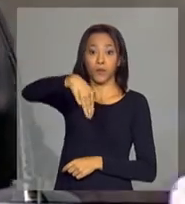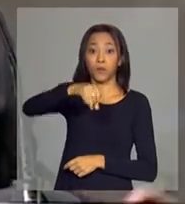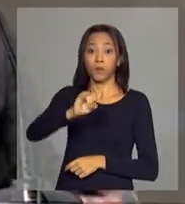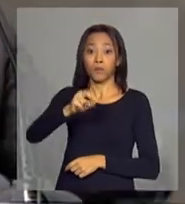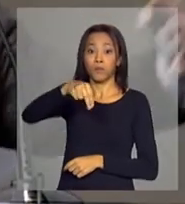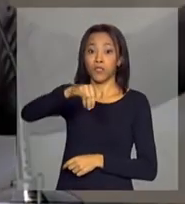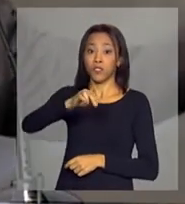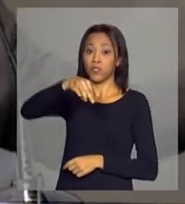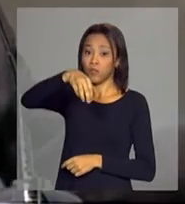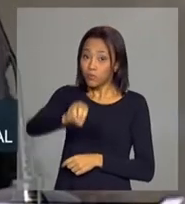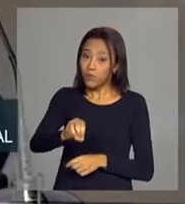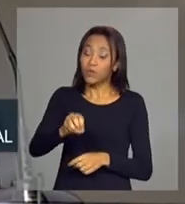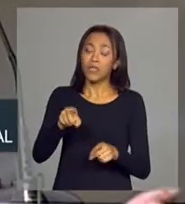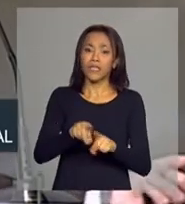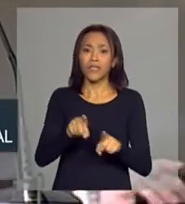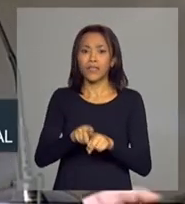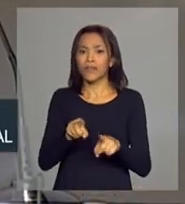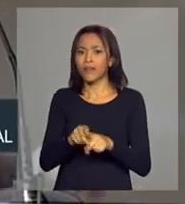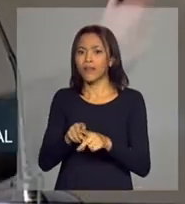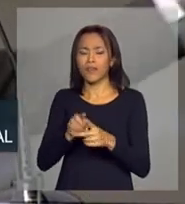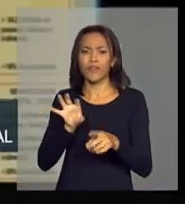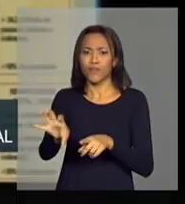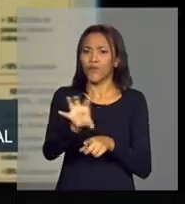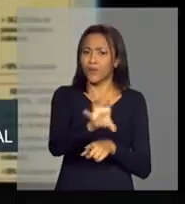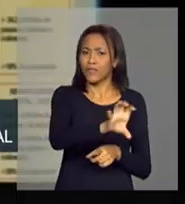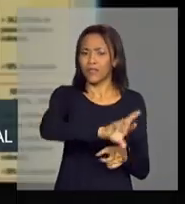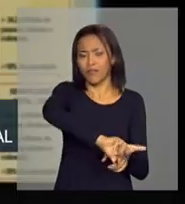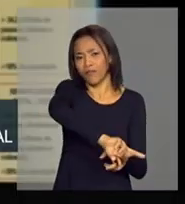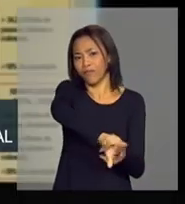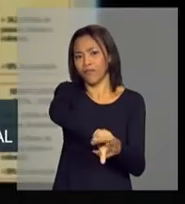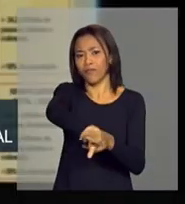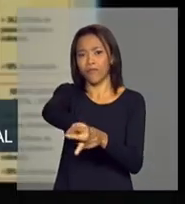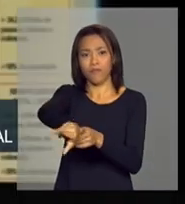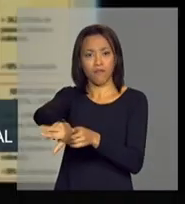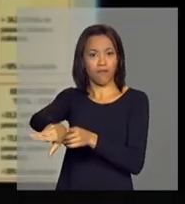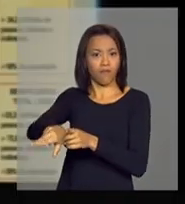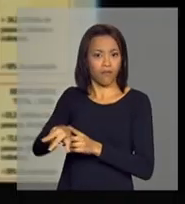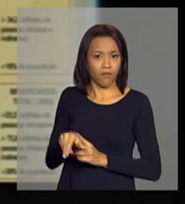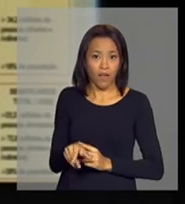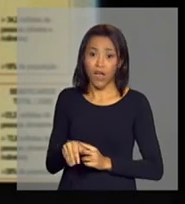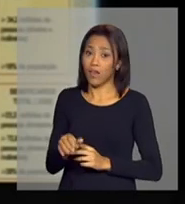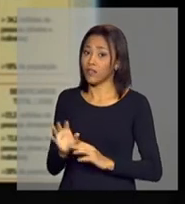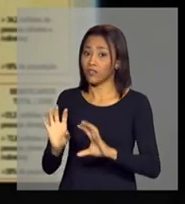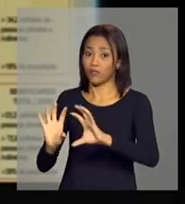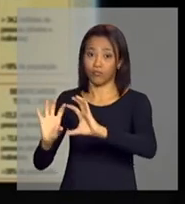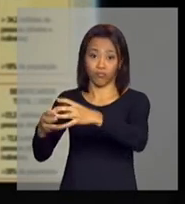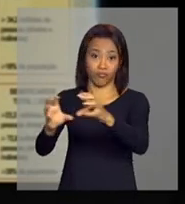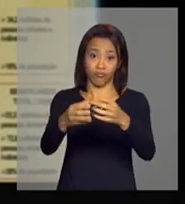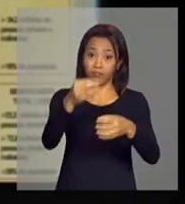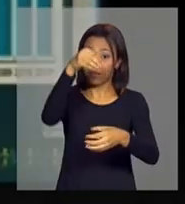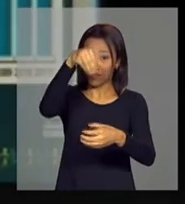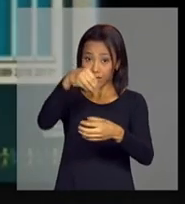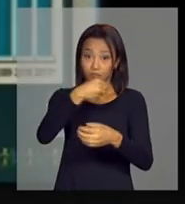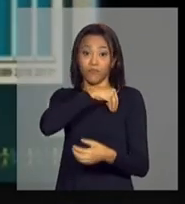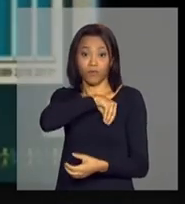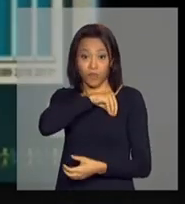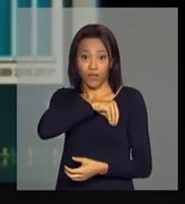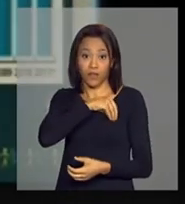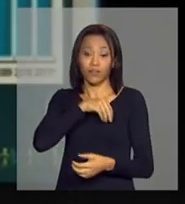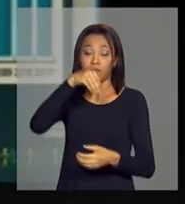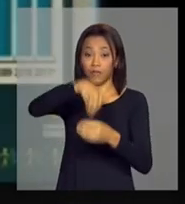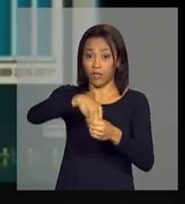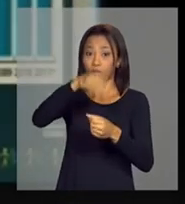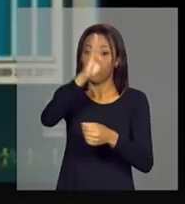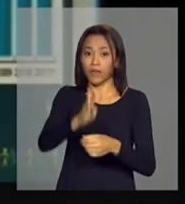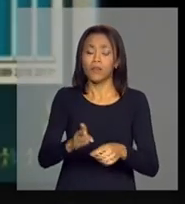circuito de efeitos dinamizadores sobre várias formas de renda no país,